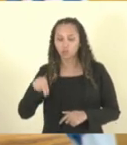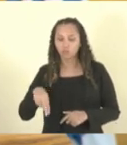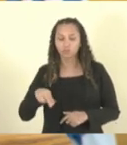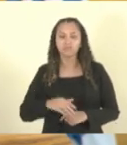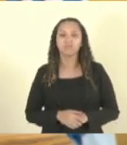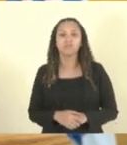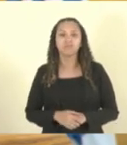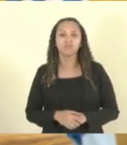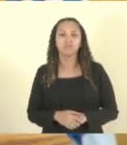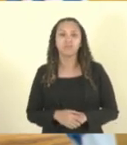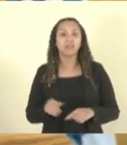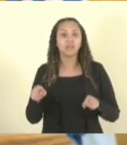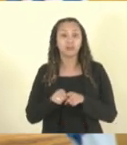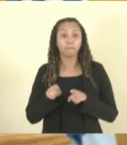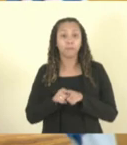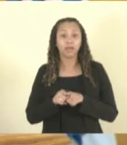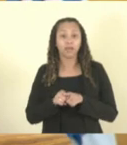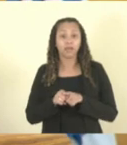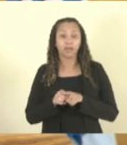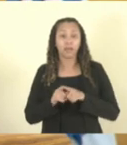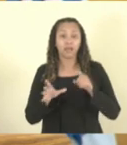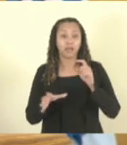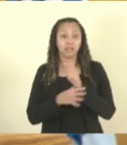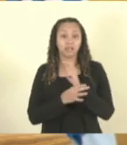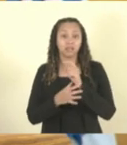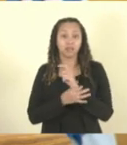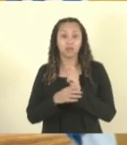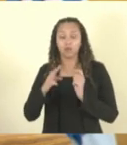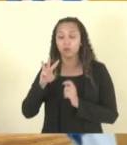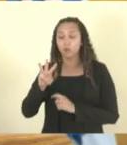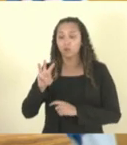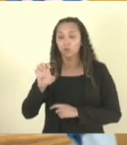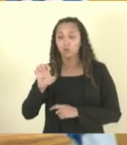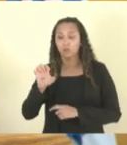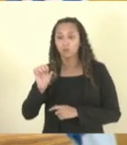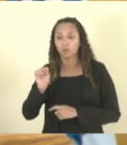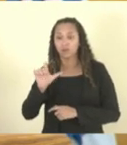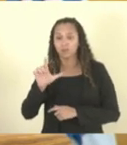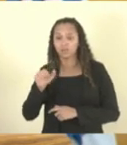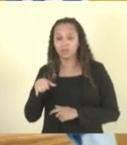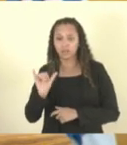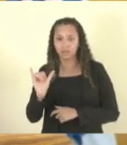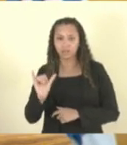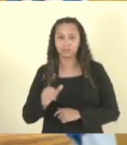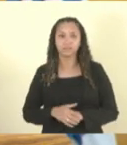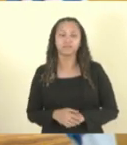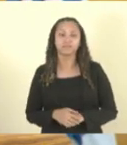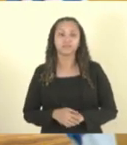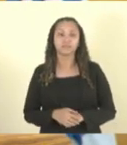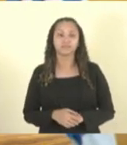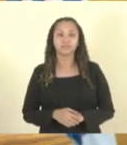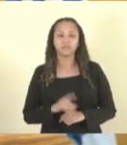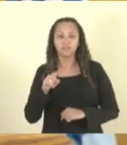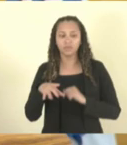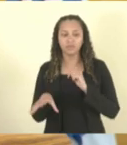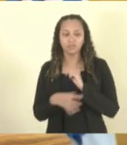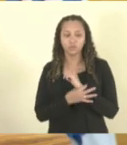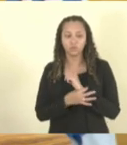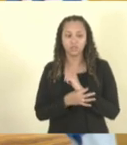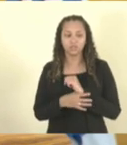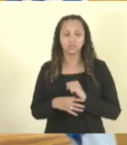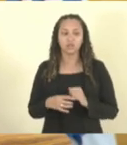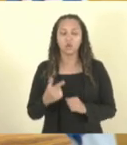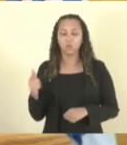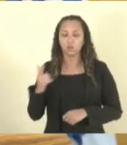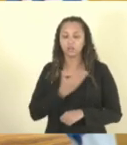saudado que é segurança, o Wesley Guimarães, segurança, nosso amigo